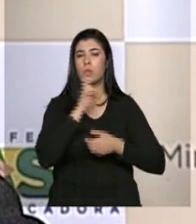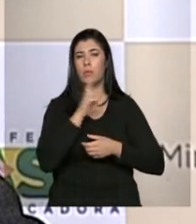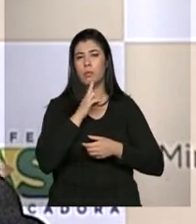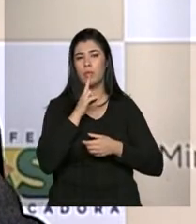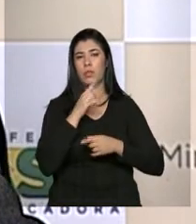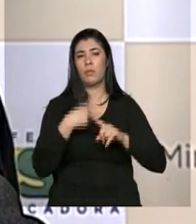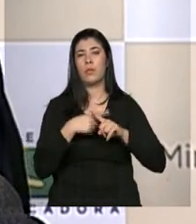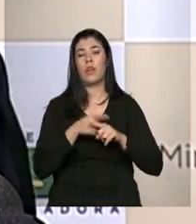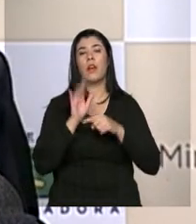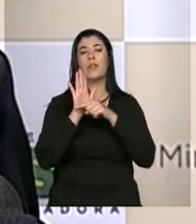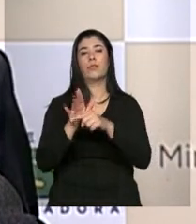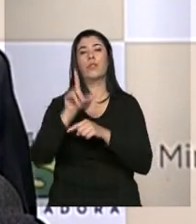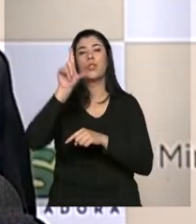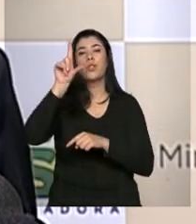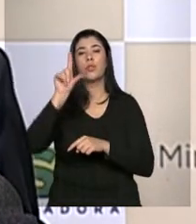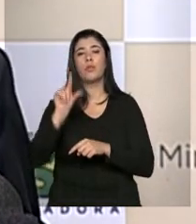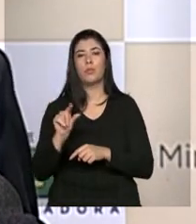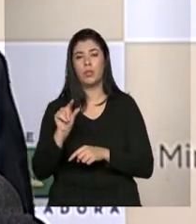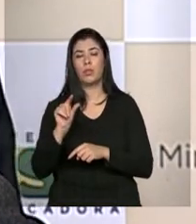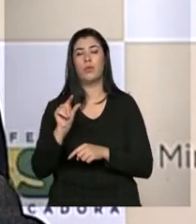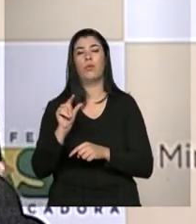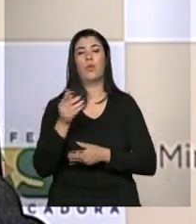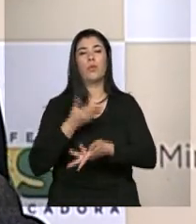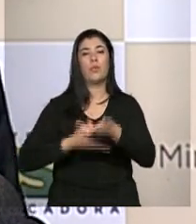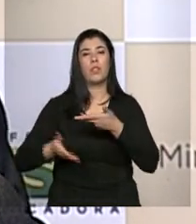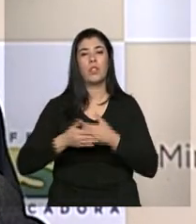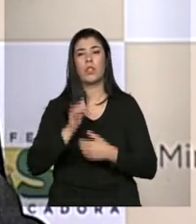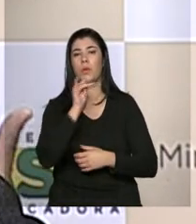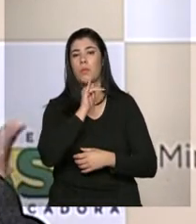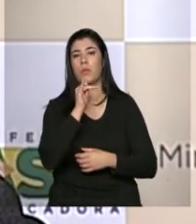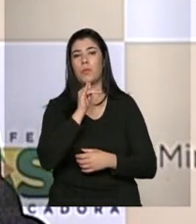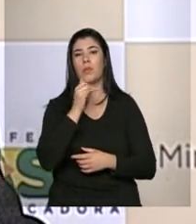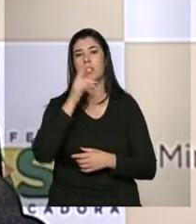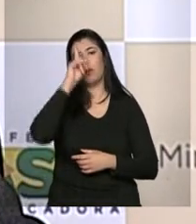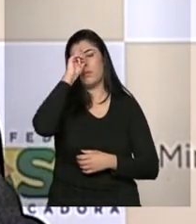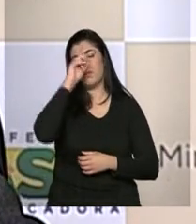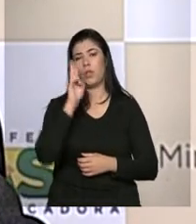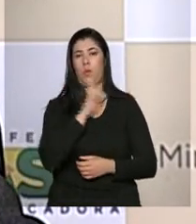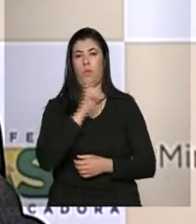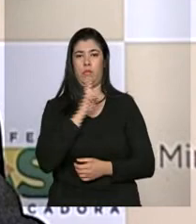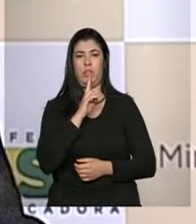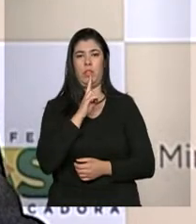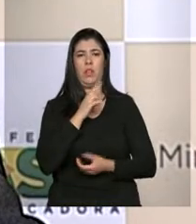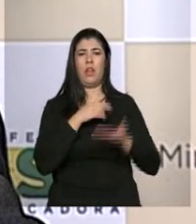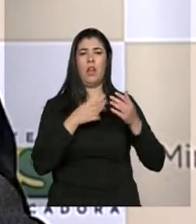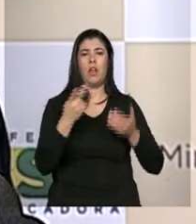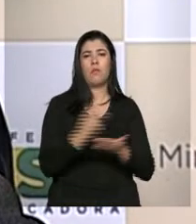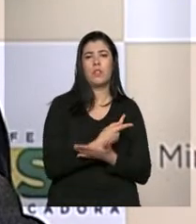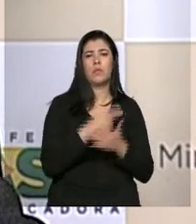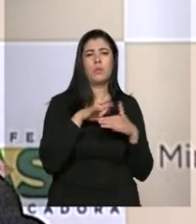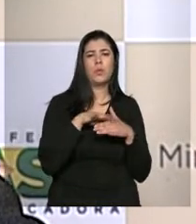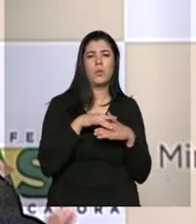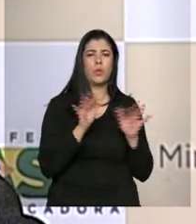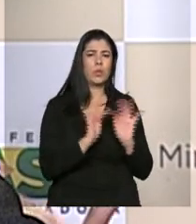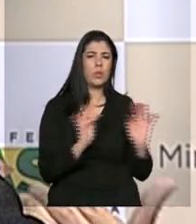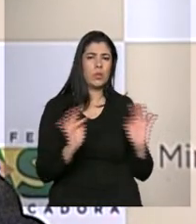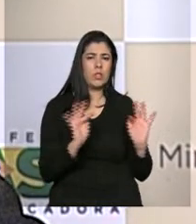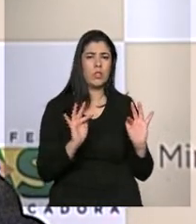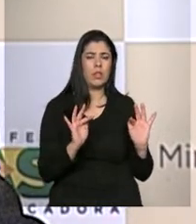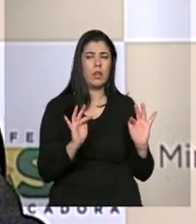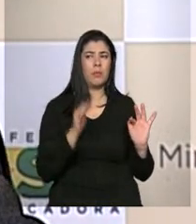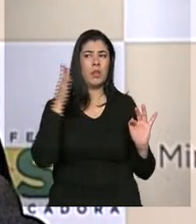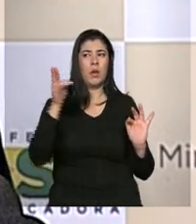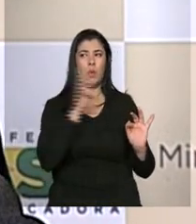esvaziamento de unidades de urgência, de casos mais simples, que antes iam para os prontos-socorros, quando poderiam e